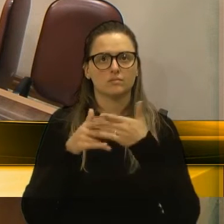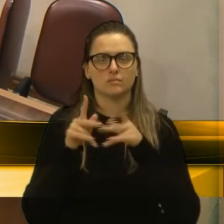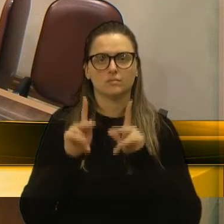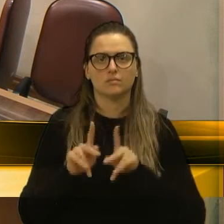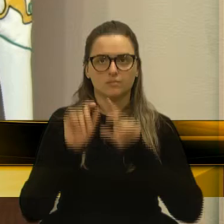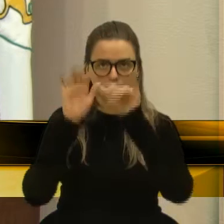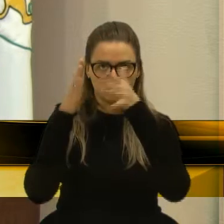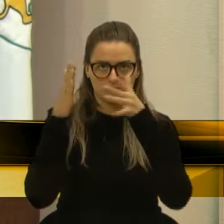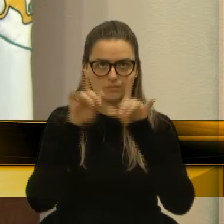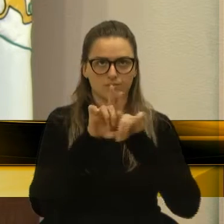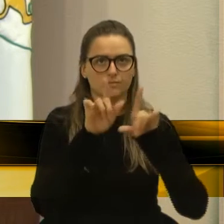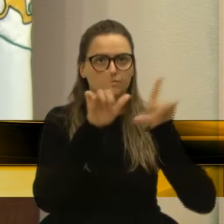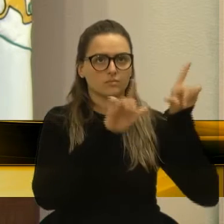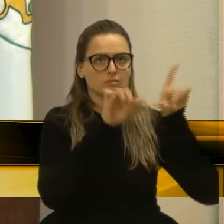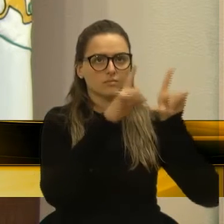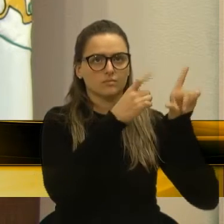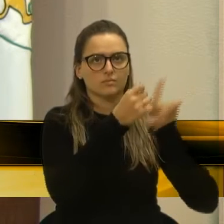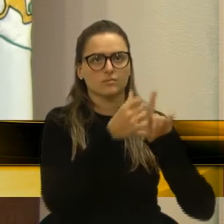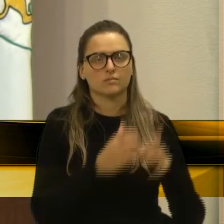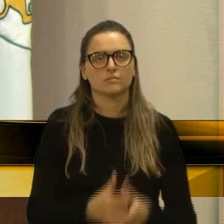Câmara, Câmara 16.